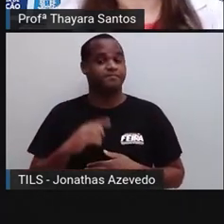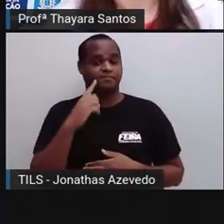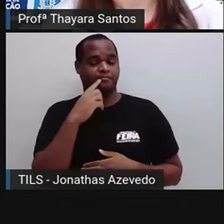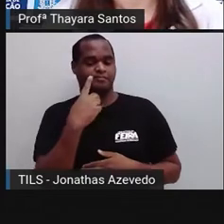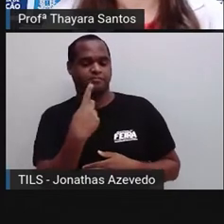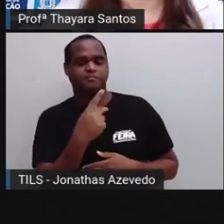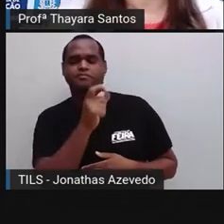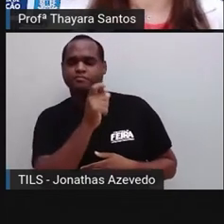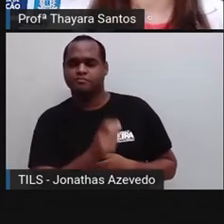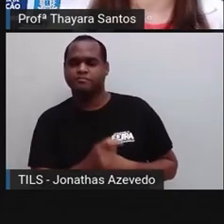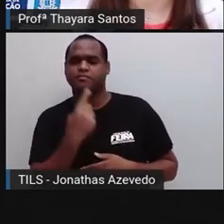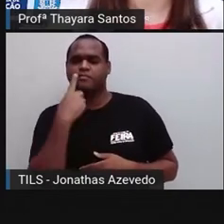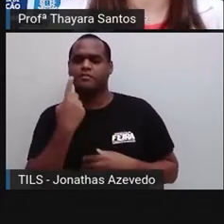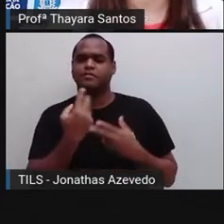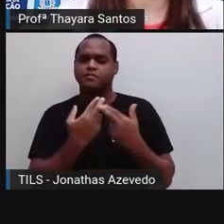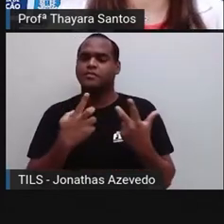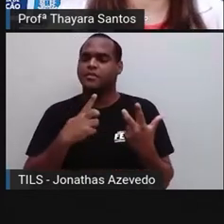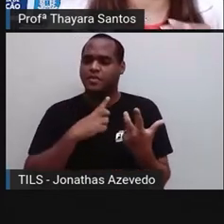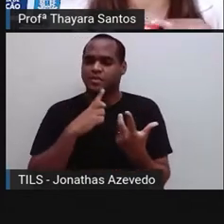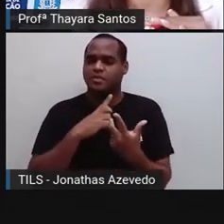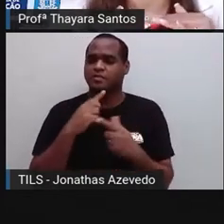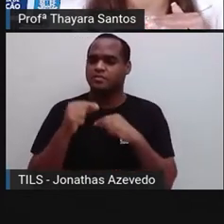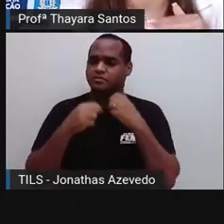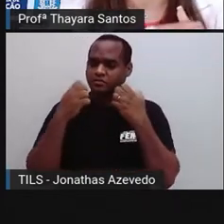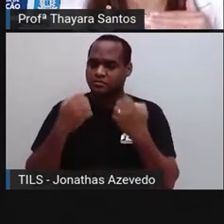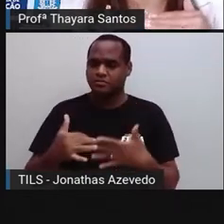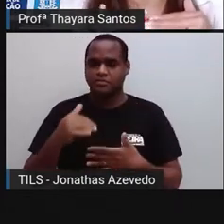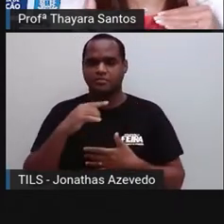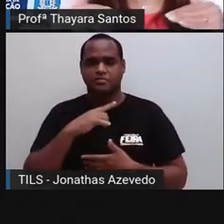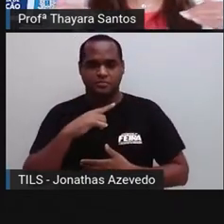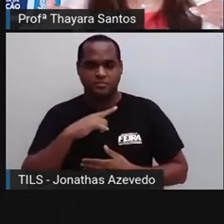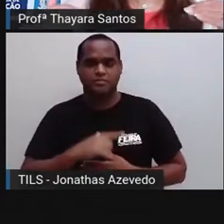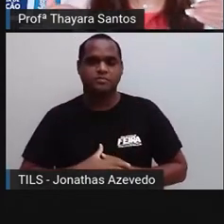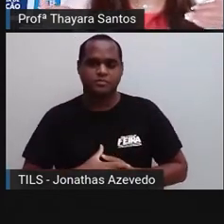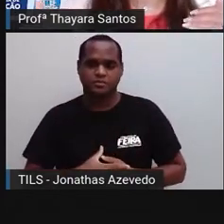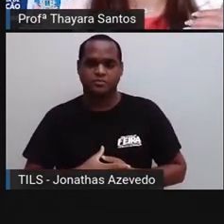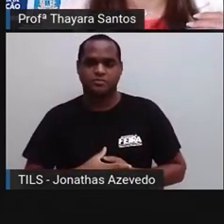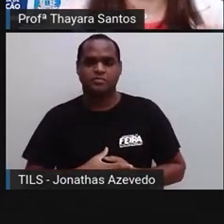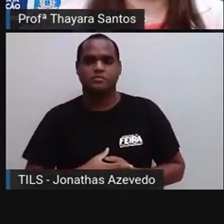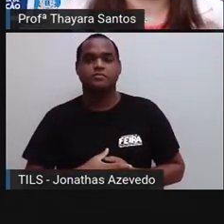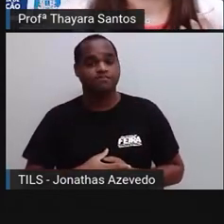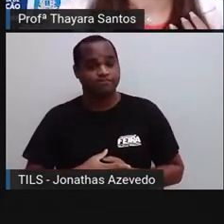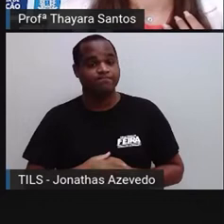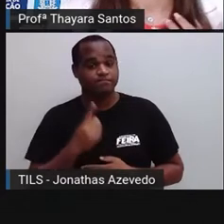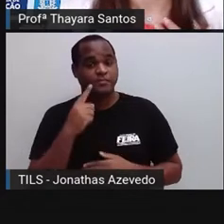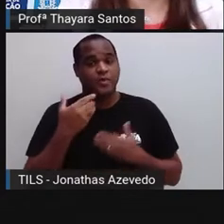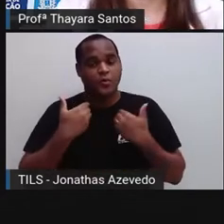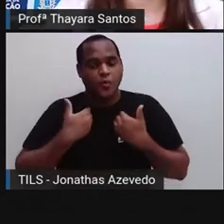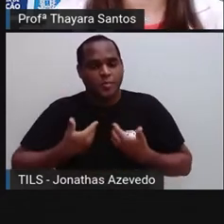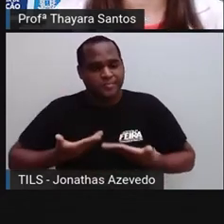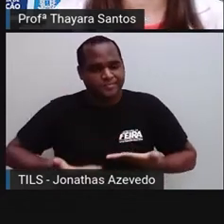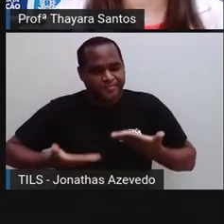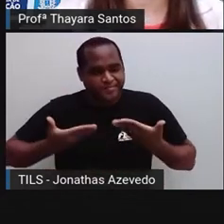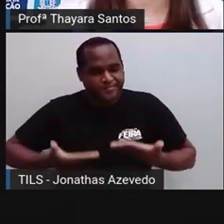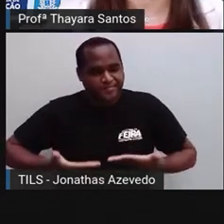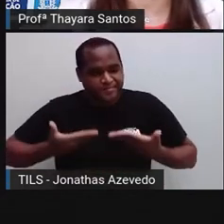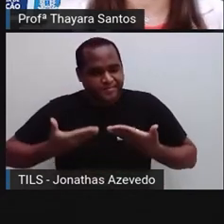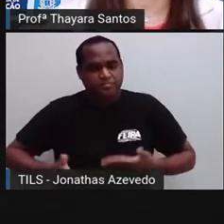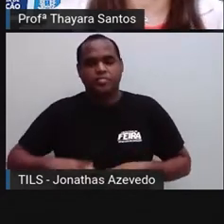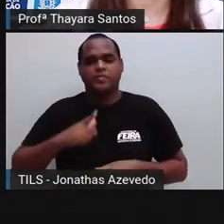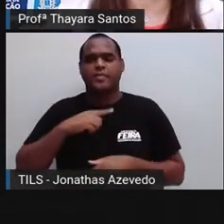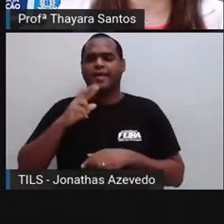metabolismo, homeostase, que é a manutenção do equilíbrio do nosso corpo, o crescimento, o